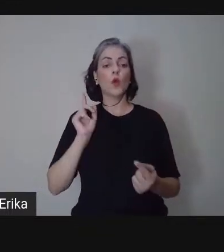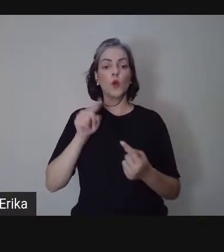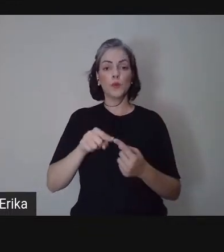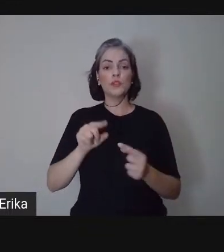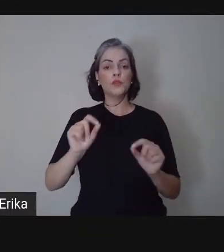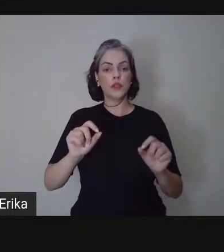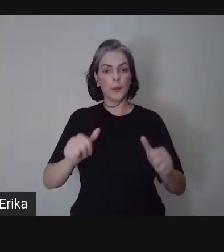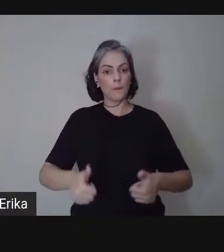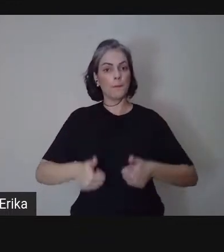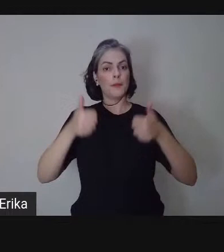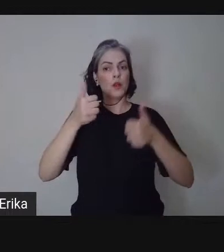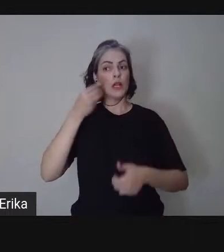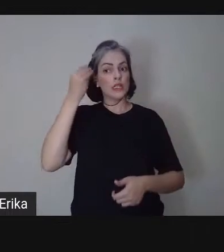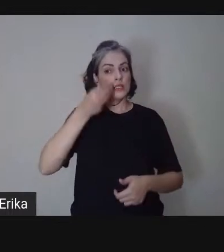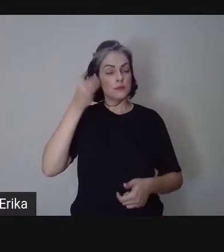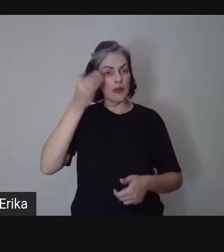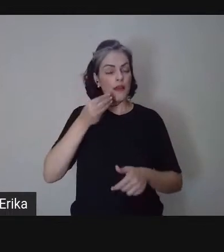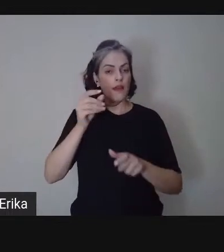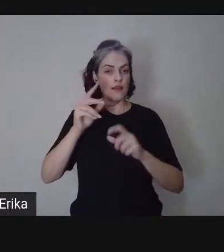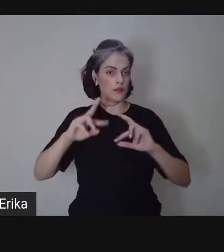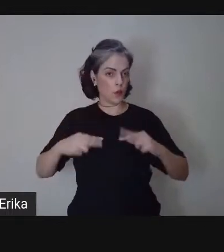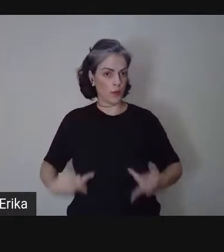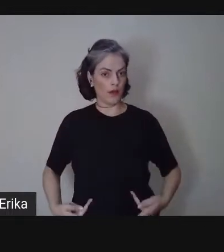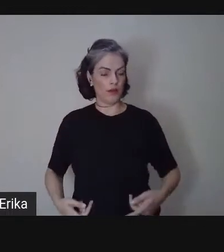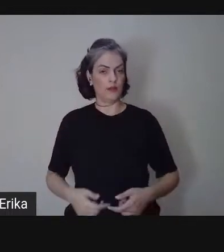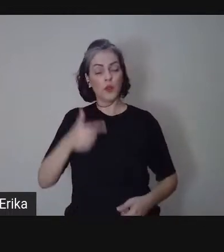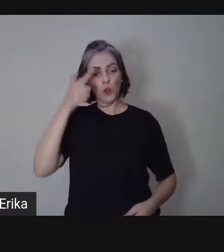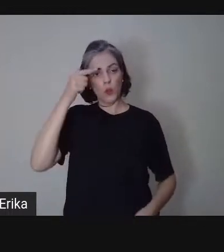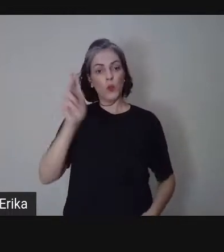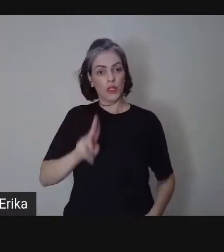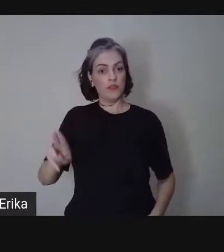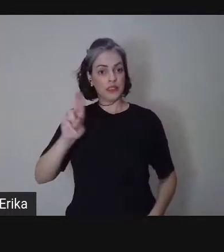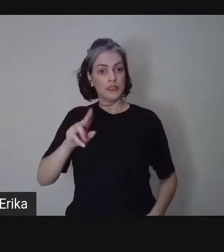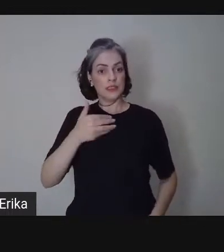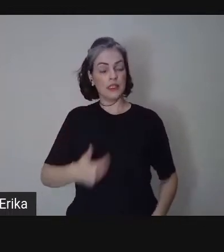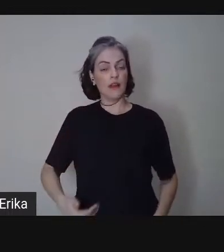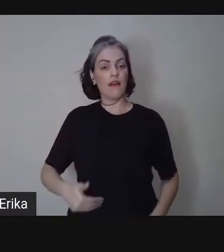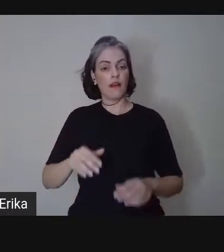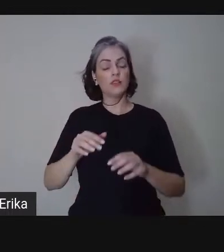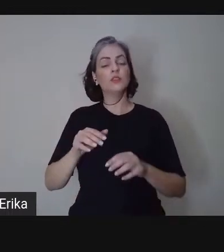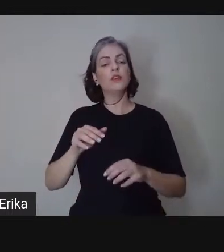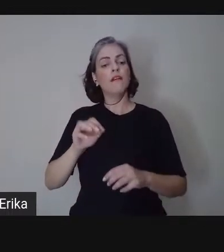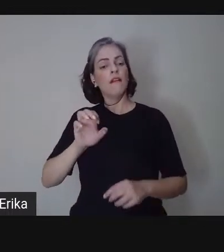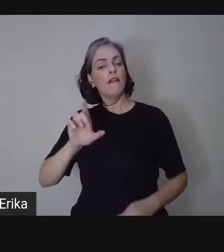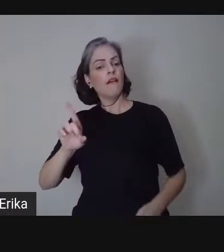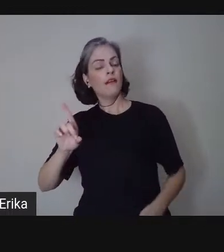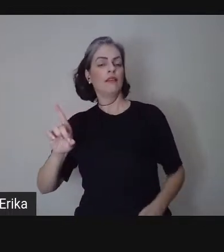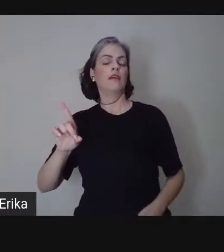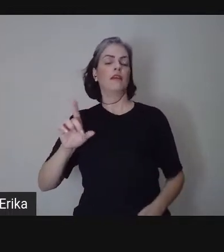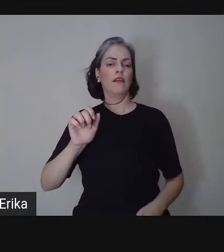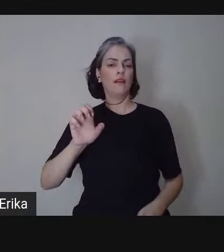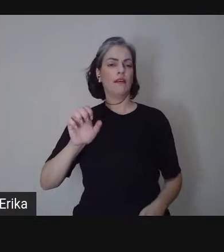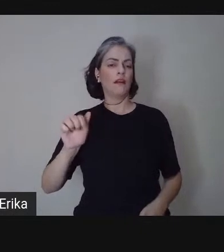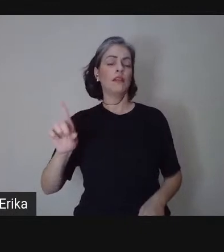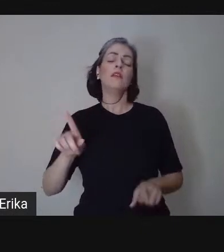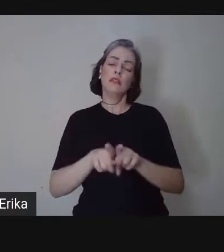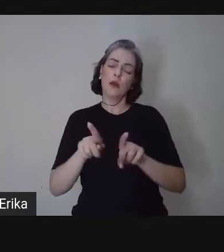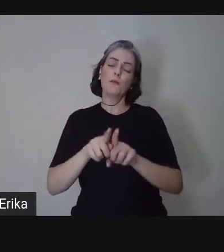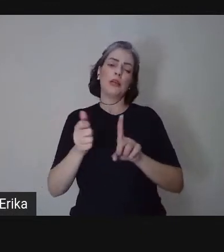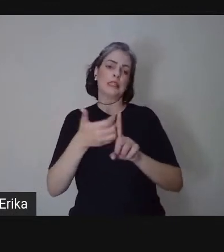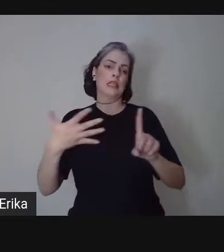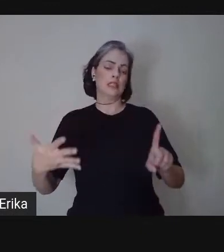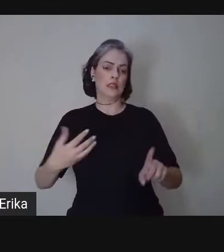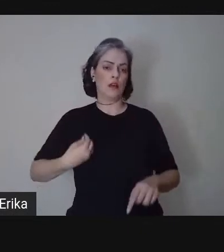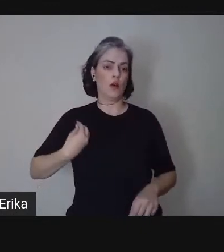as experiências humanas. A universidade pública na modalidade EAD também faz extensão e atua no importante